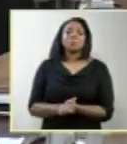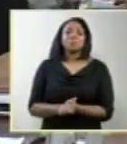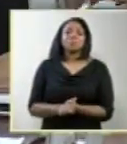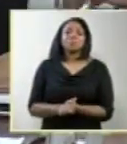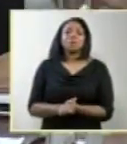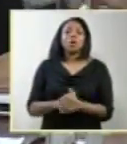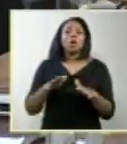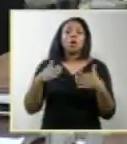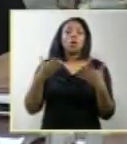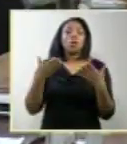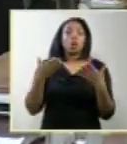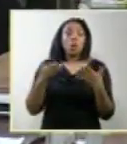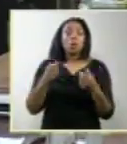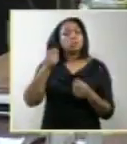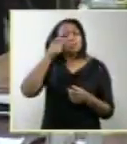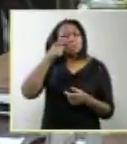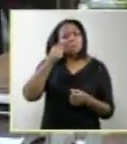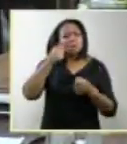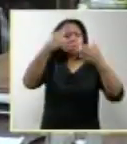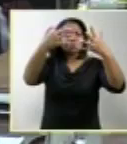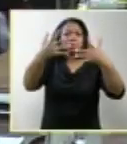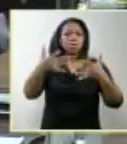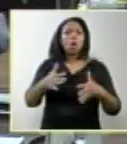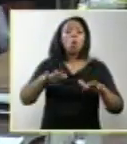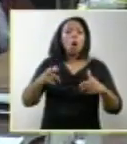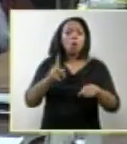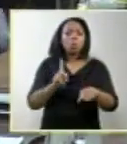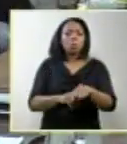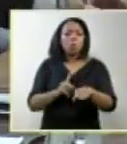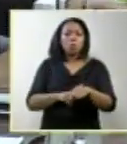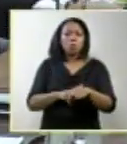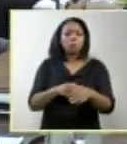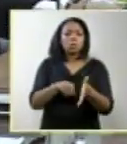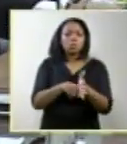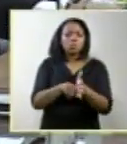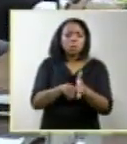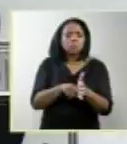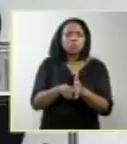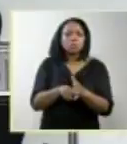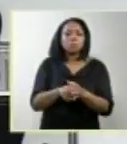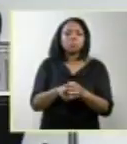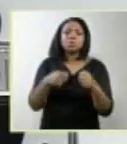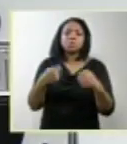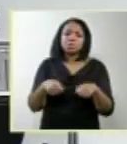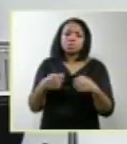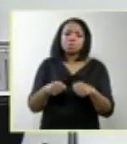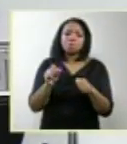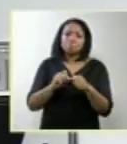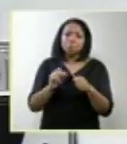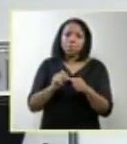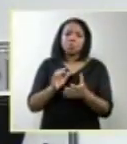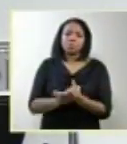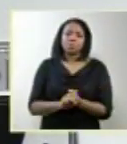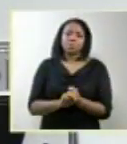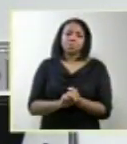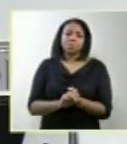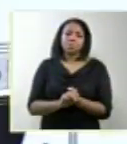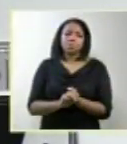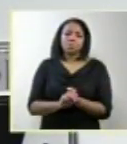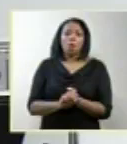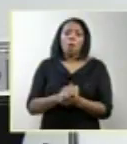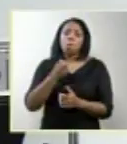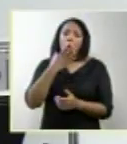na qual eu acho que seria interessante esclarecer, em que momento que esse diagnóstico é irreversível. Excelência. Dentro da